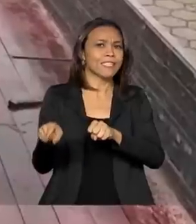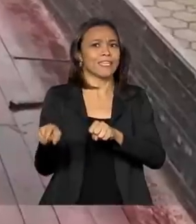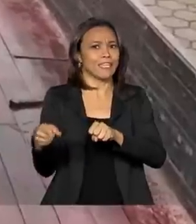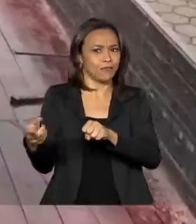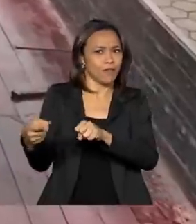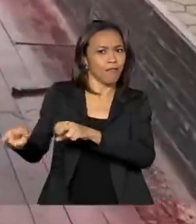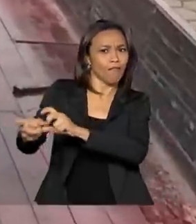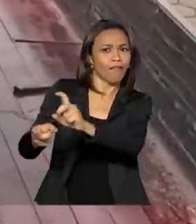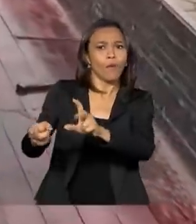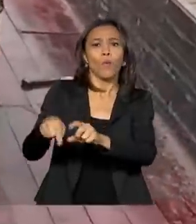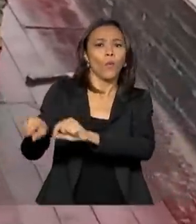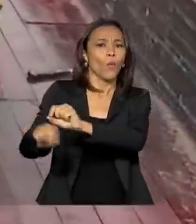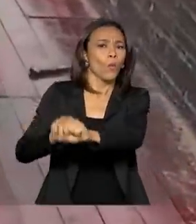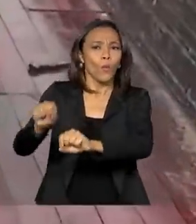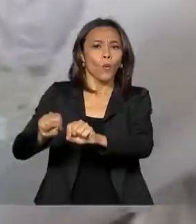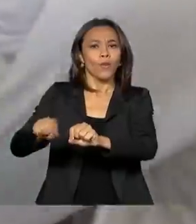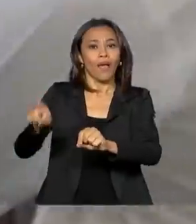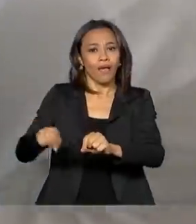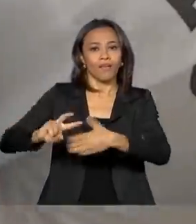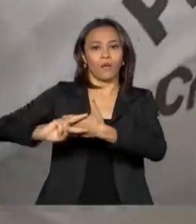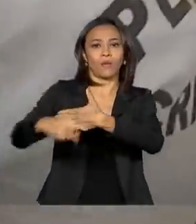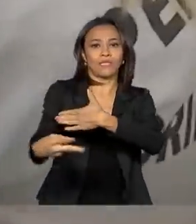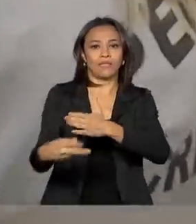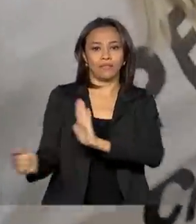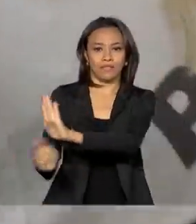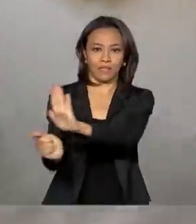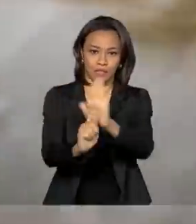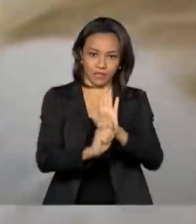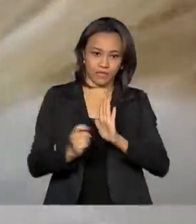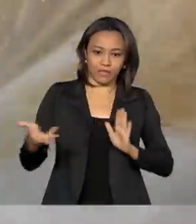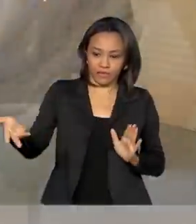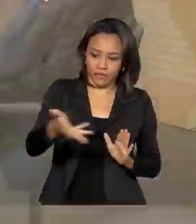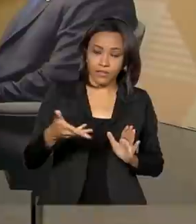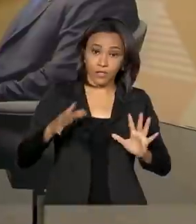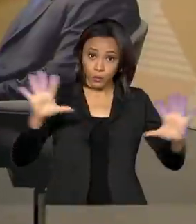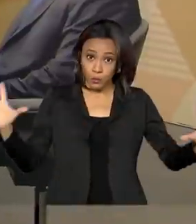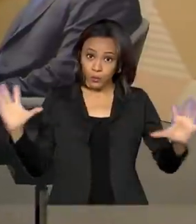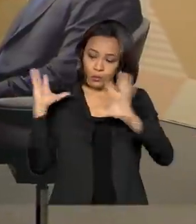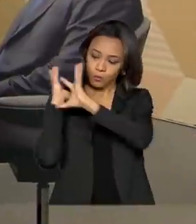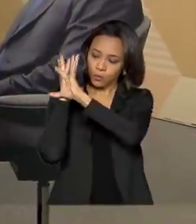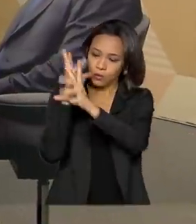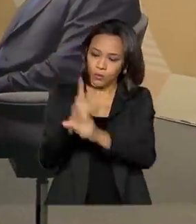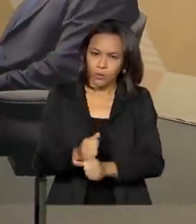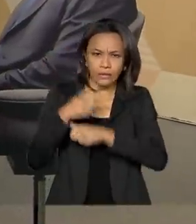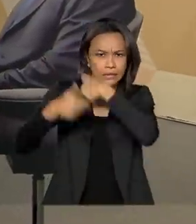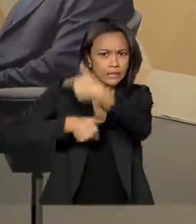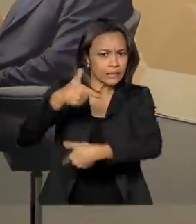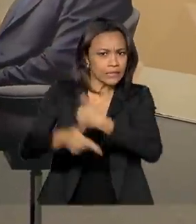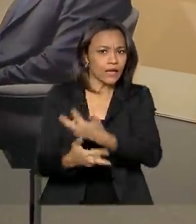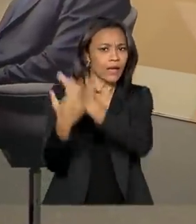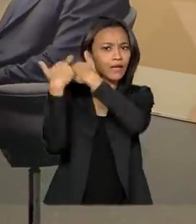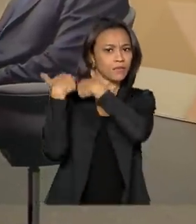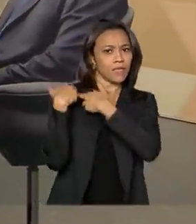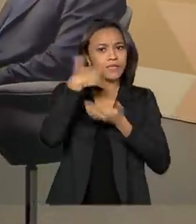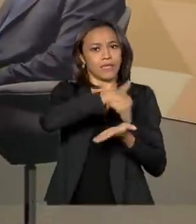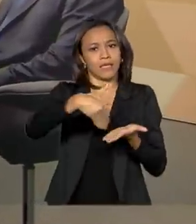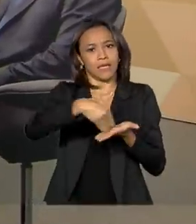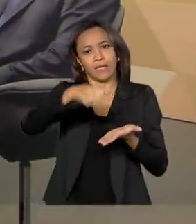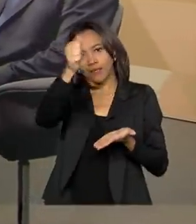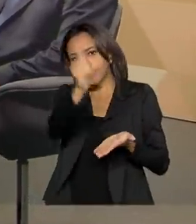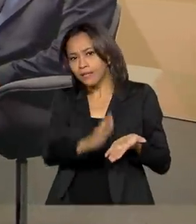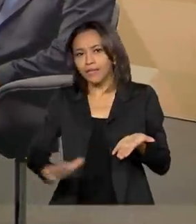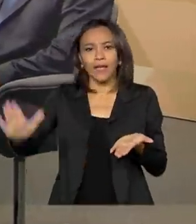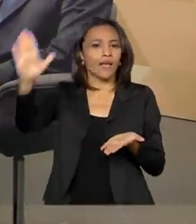criminosas ou que dela resultem. Todo esse trabalho está sob a responsabilidade da Secretaria Nacional de